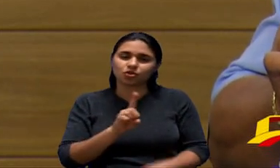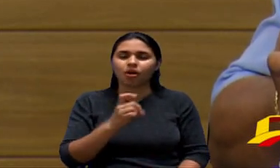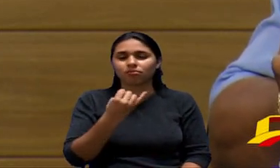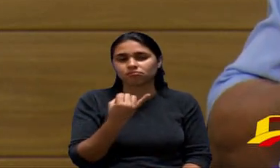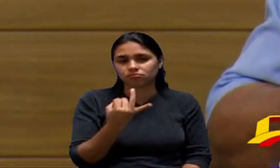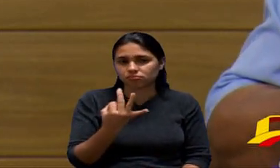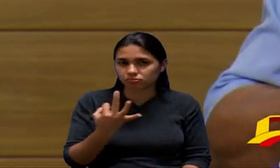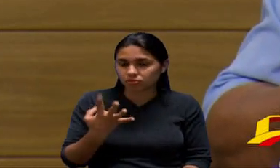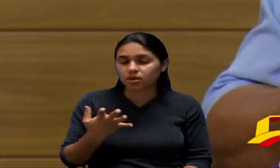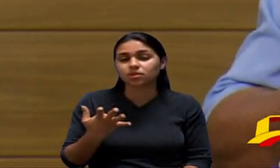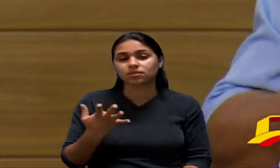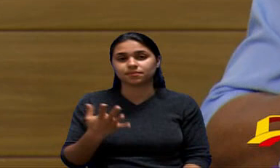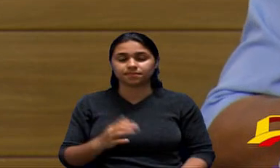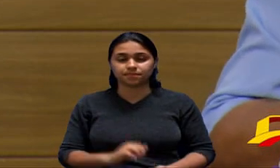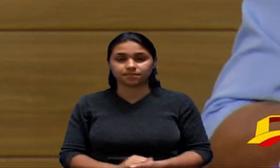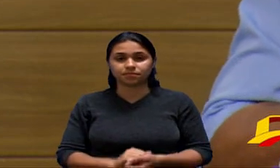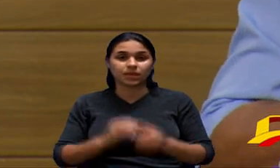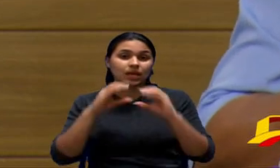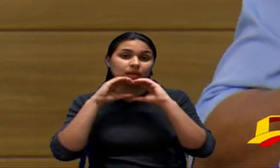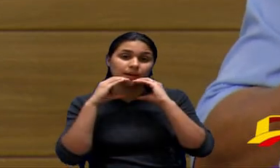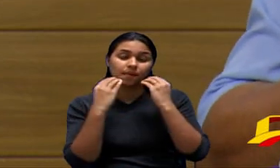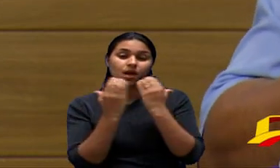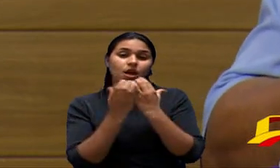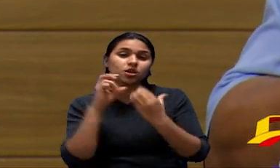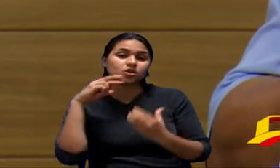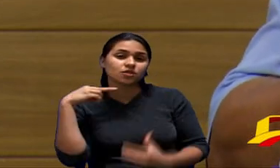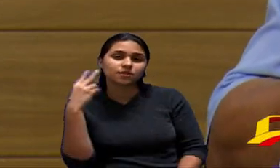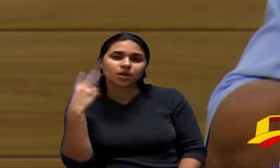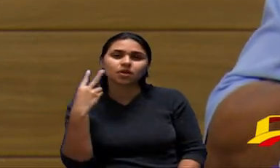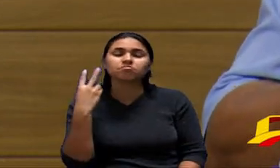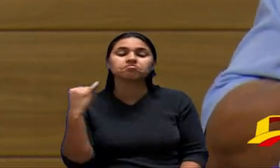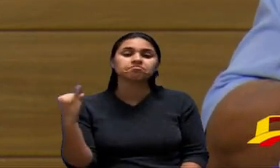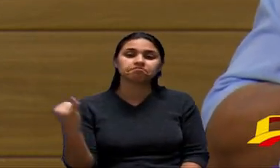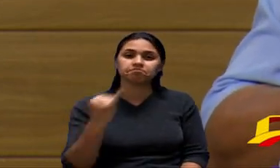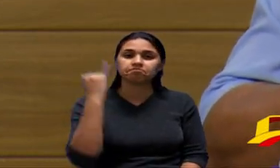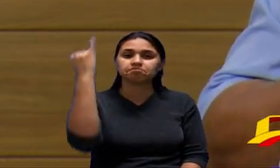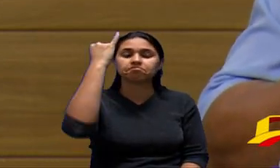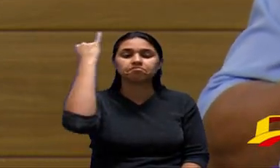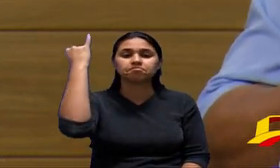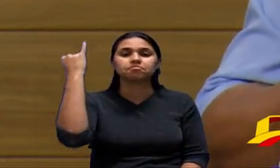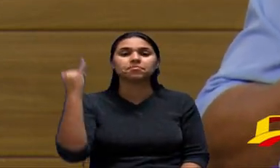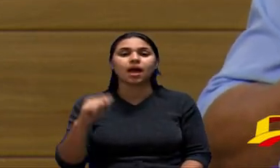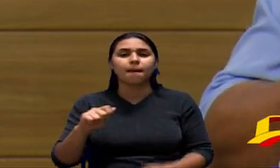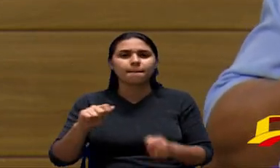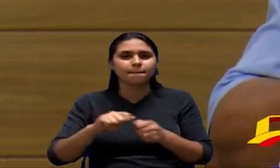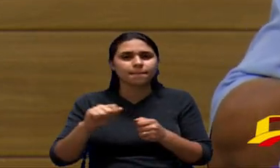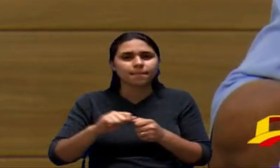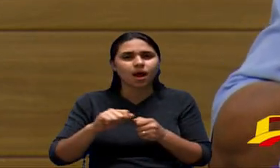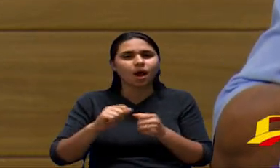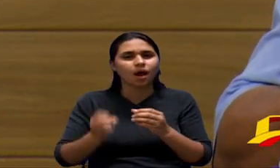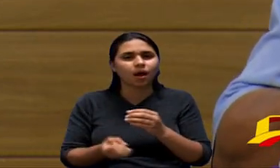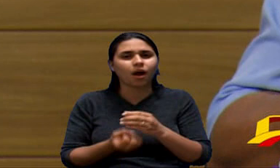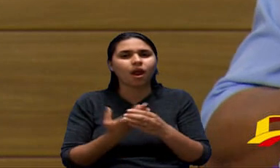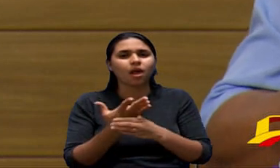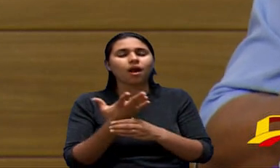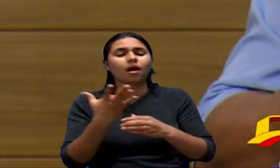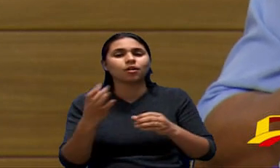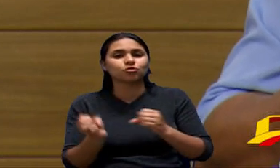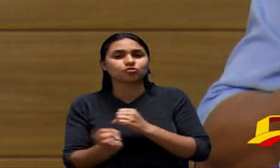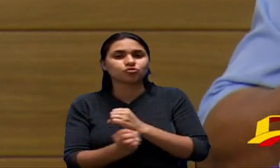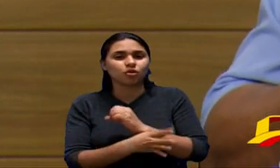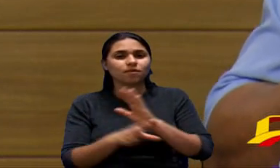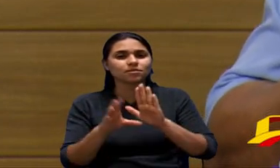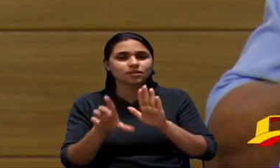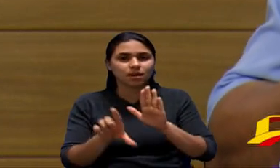sociedade e eu acho que a Câmara de Vereadores é muito importante nessa situação para criar legislação nesse sentido até inclusive